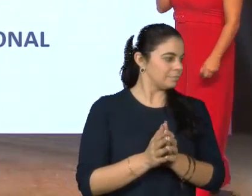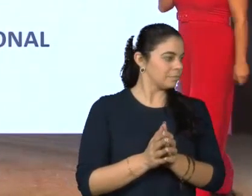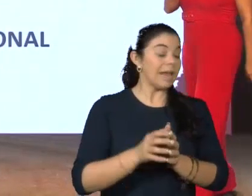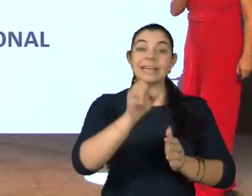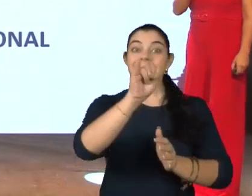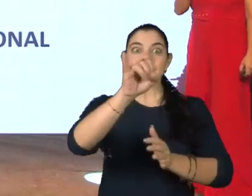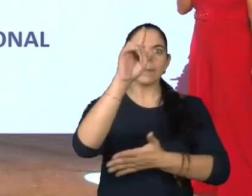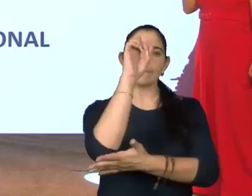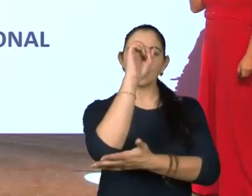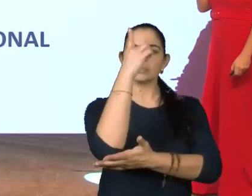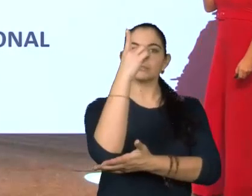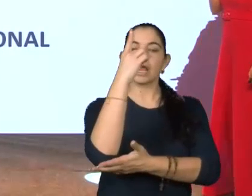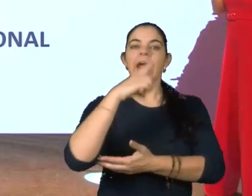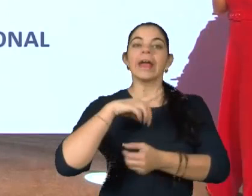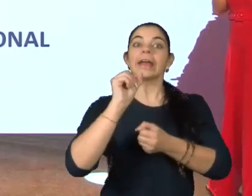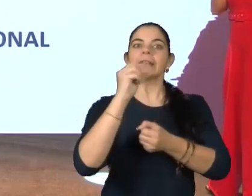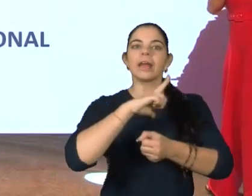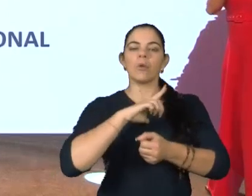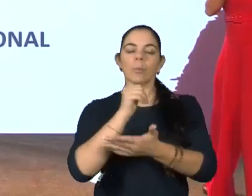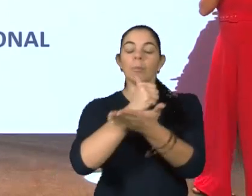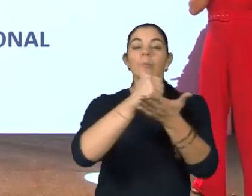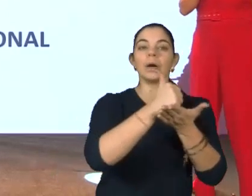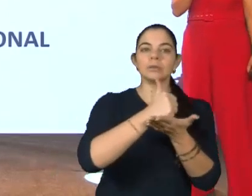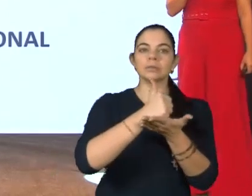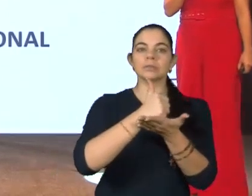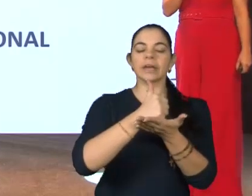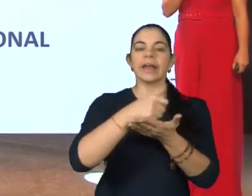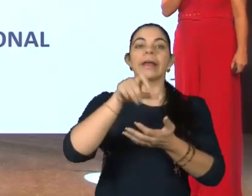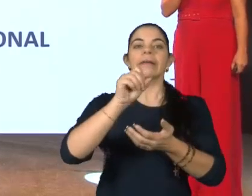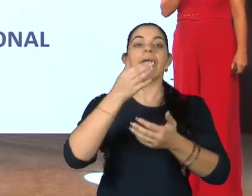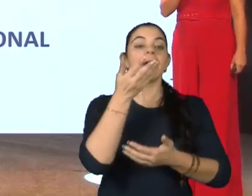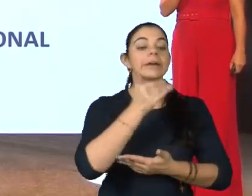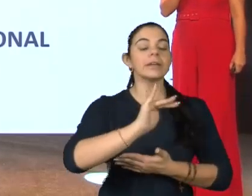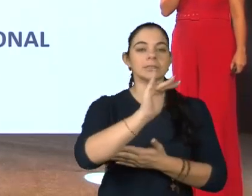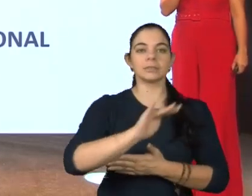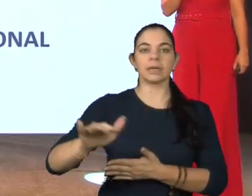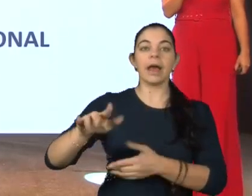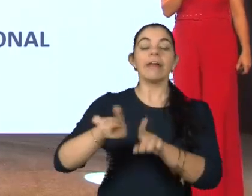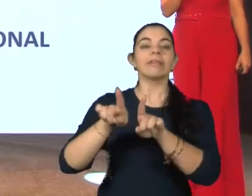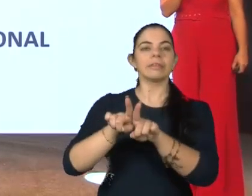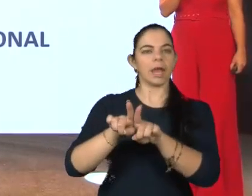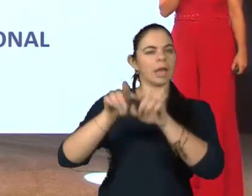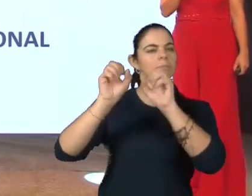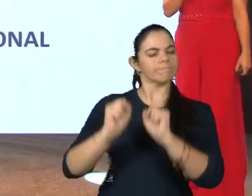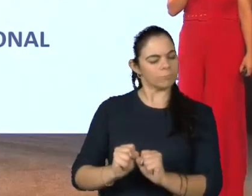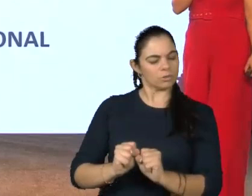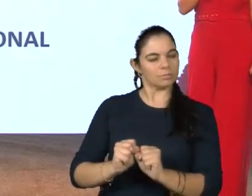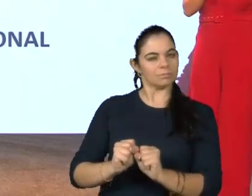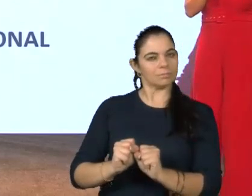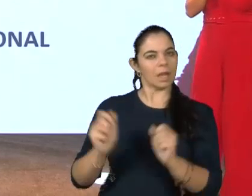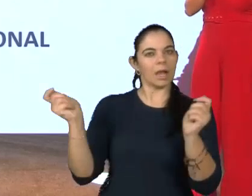Se pensarmos, e temos como base, que as crianças, elas têm possibilidades